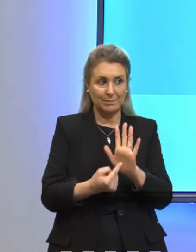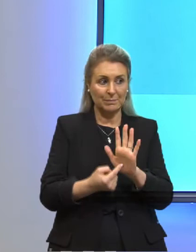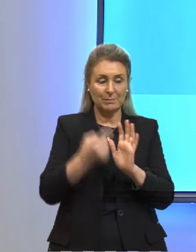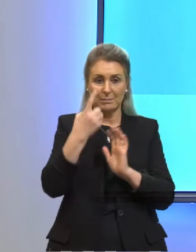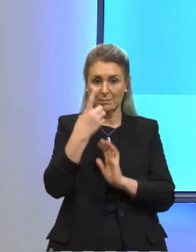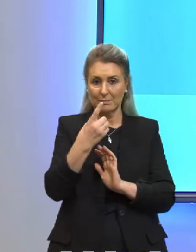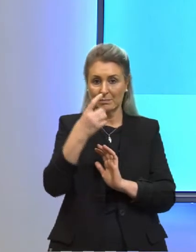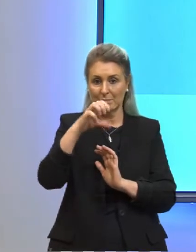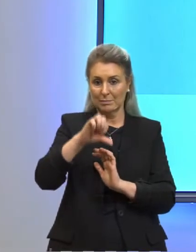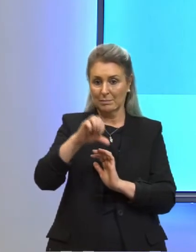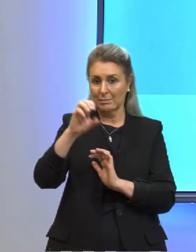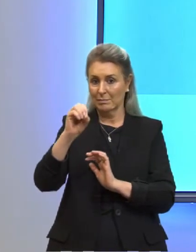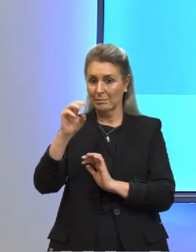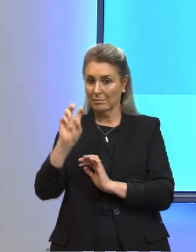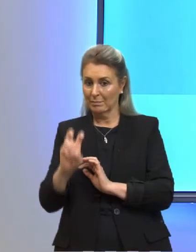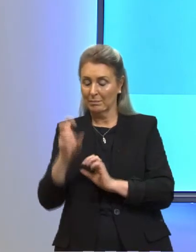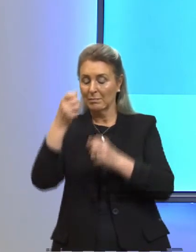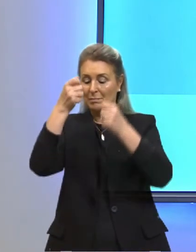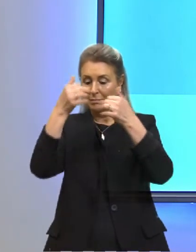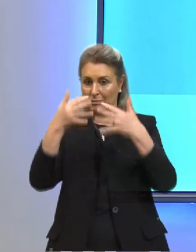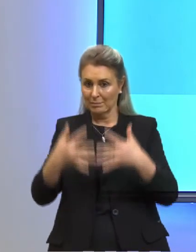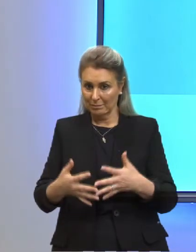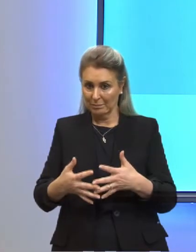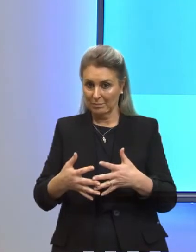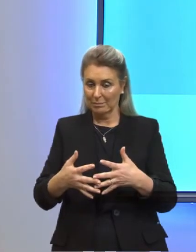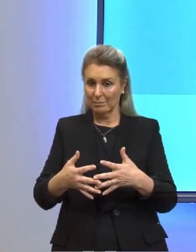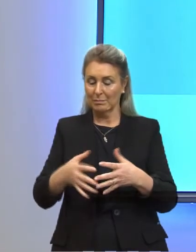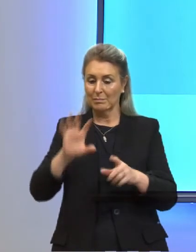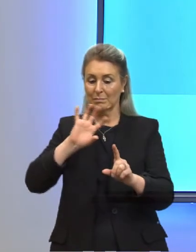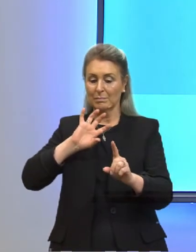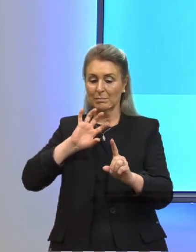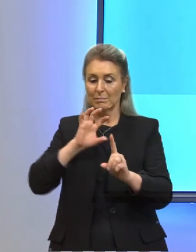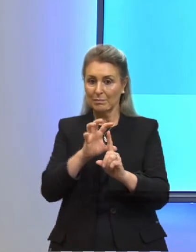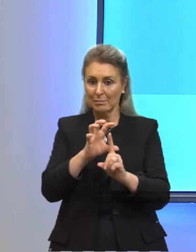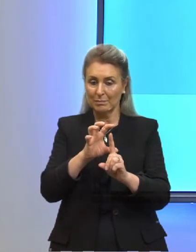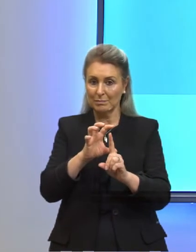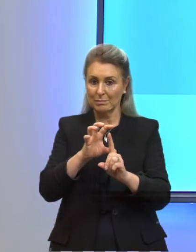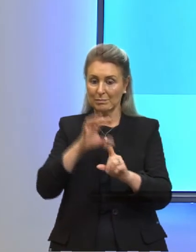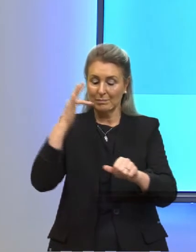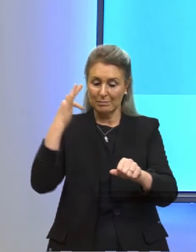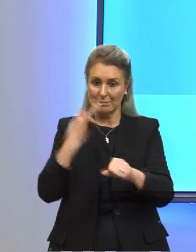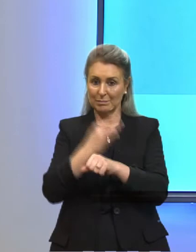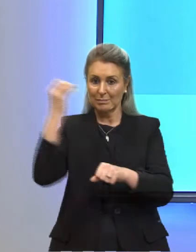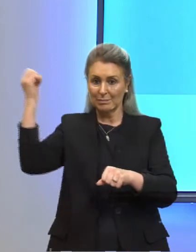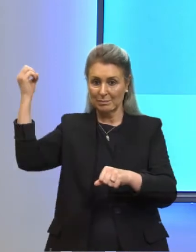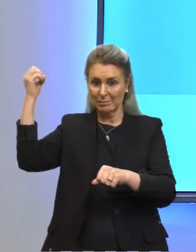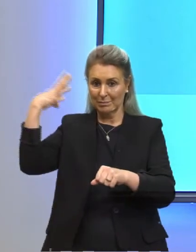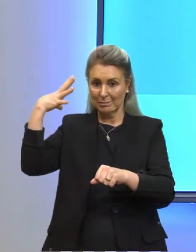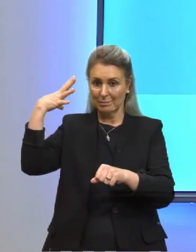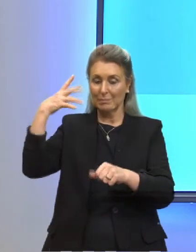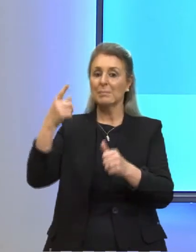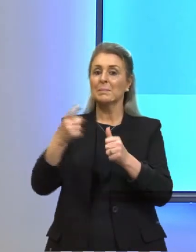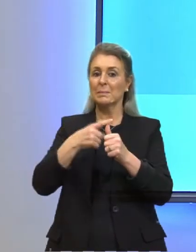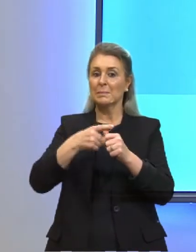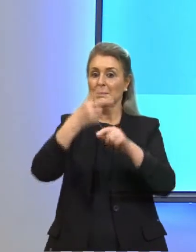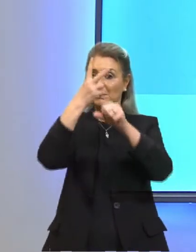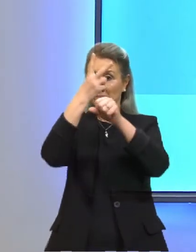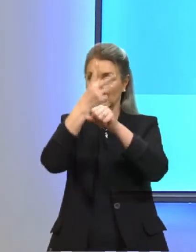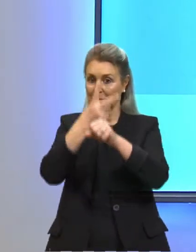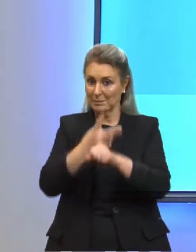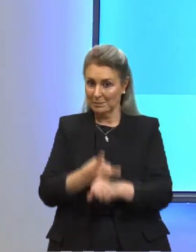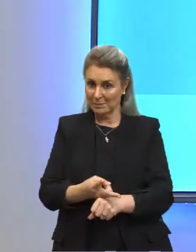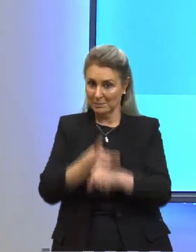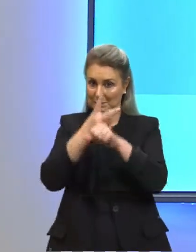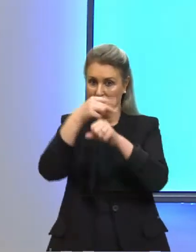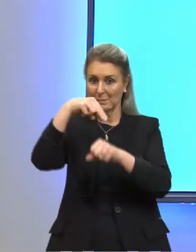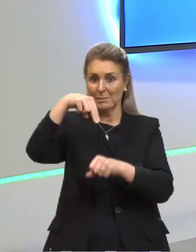1905, explica esse efeito fotoelétrico. E é por isso que ele ganhou o Nobel. O Einstein foi prêmio Nobel devido ao